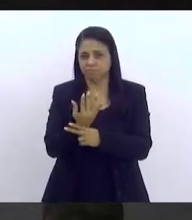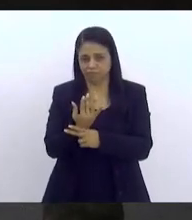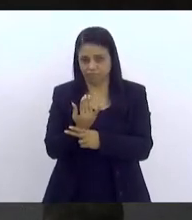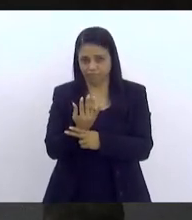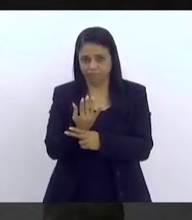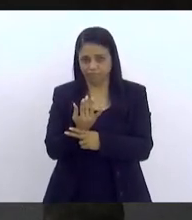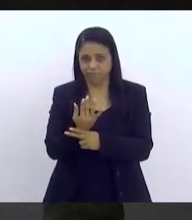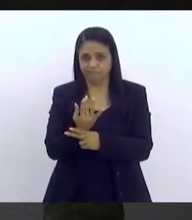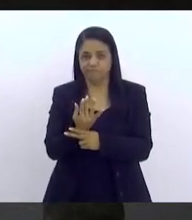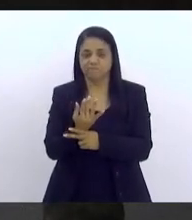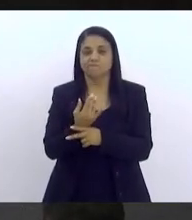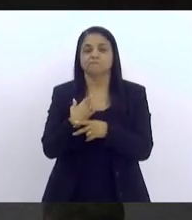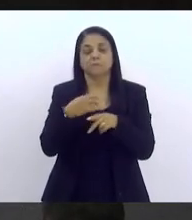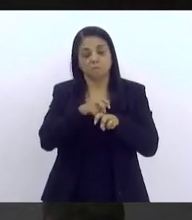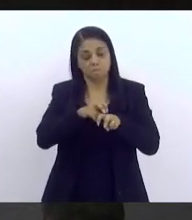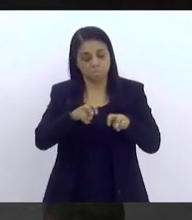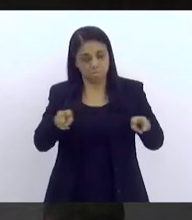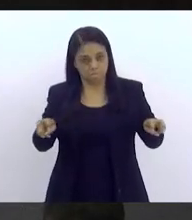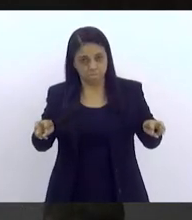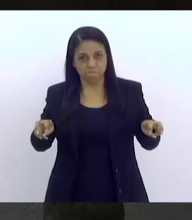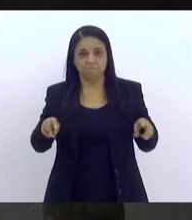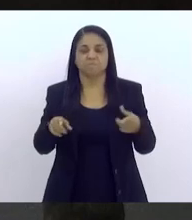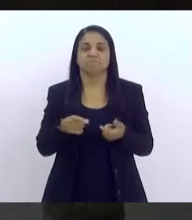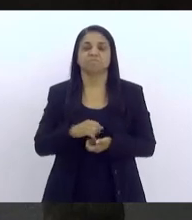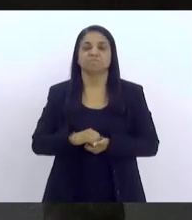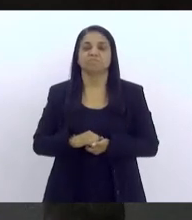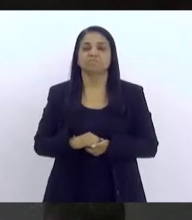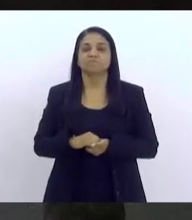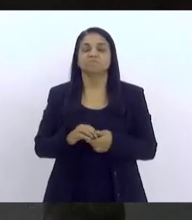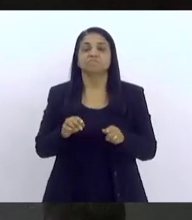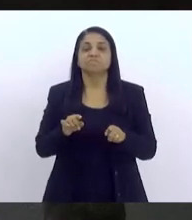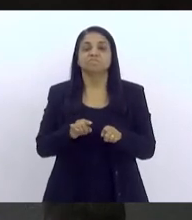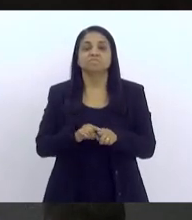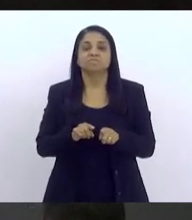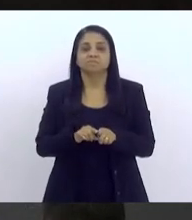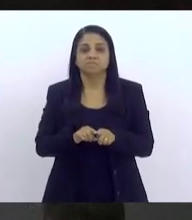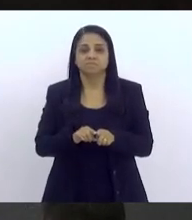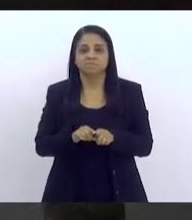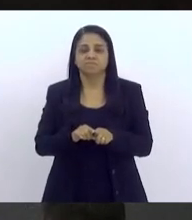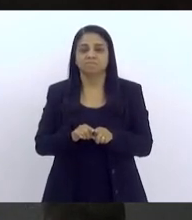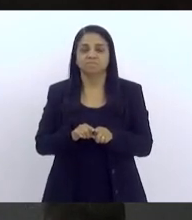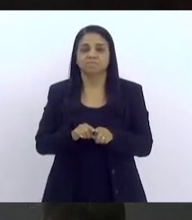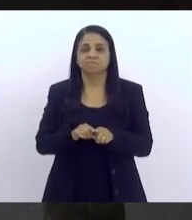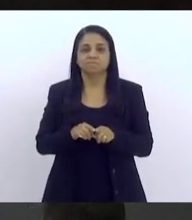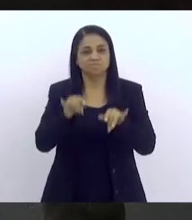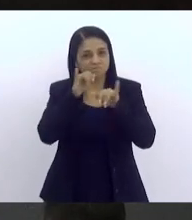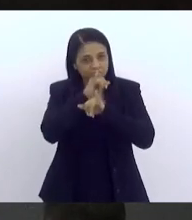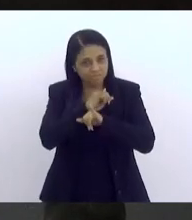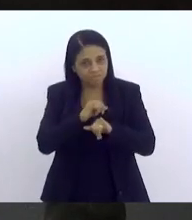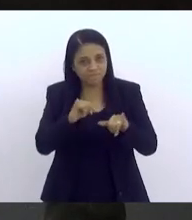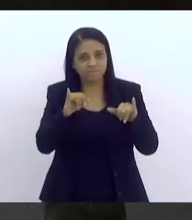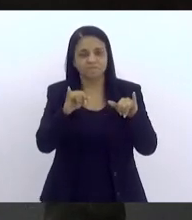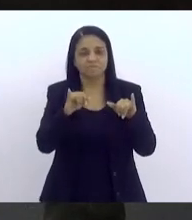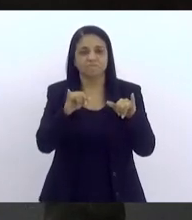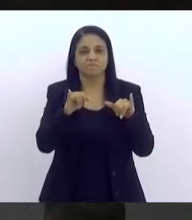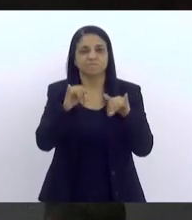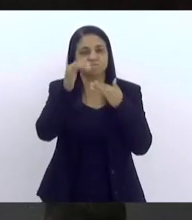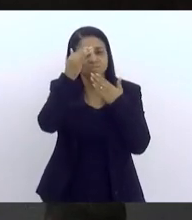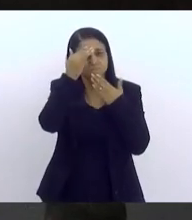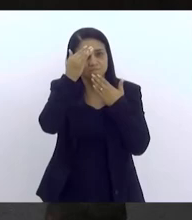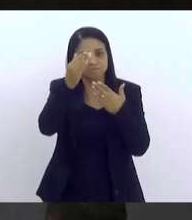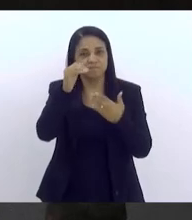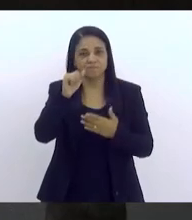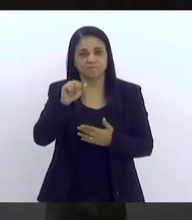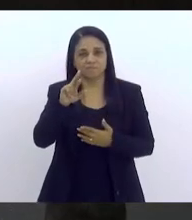presidir essa mesa. Queria também, mais uma vez, agradecer a